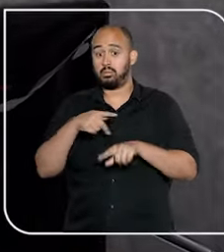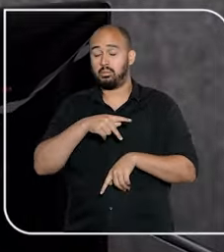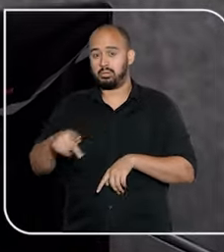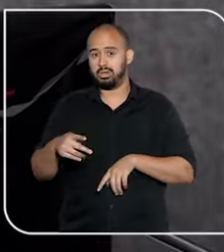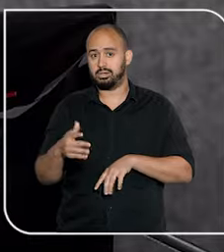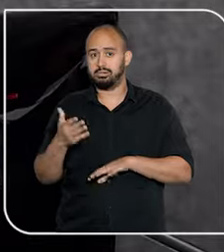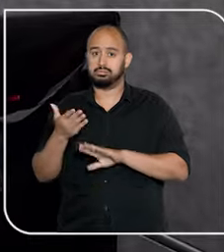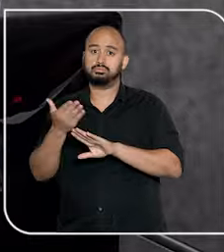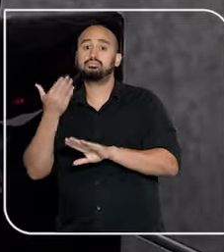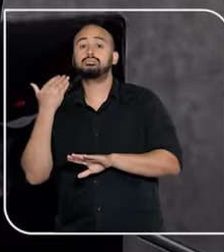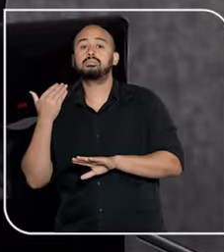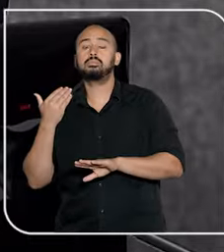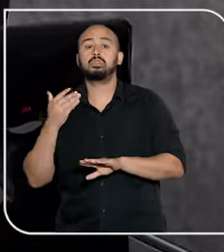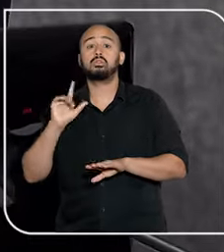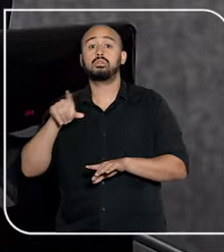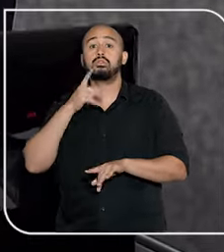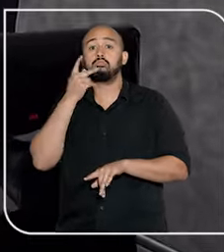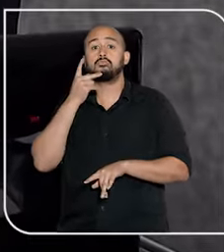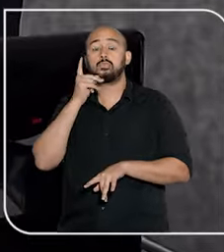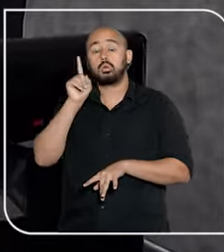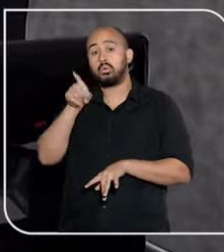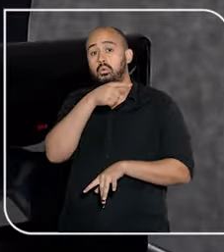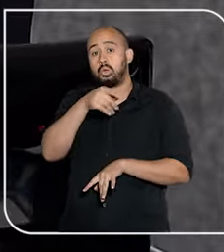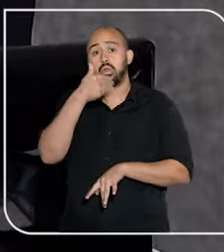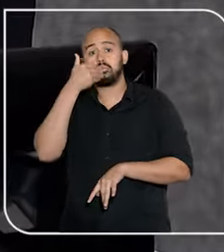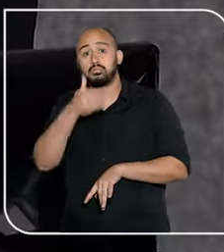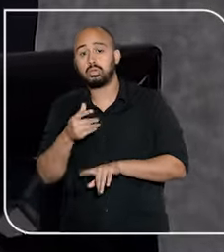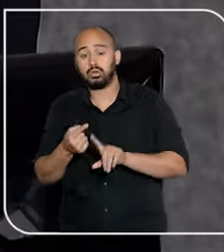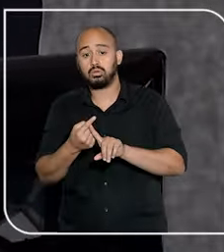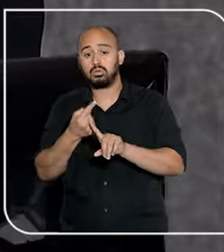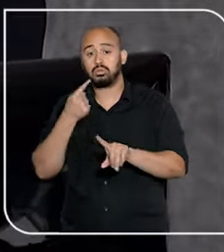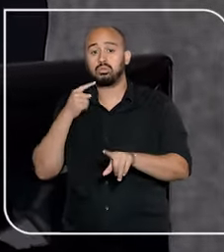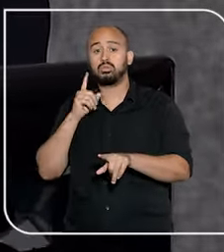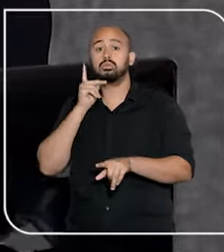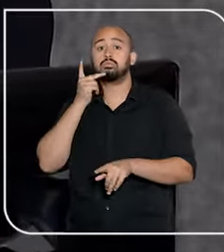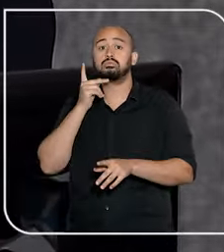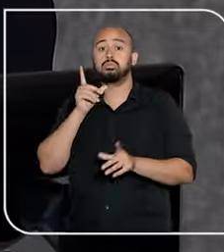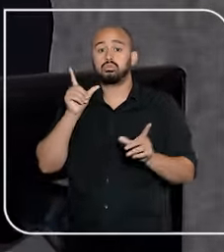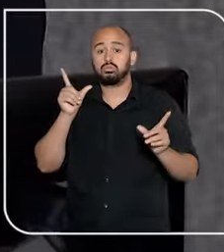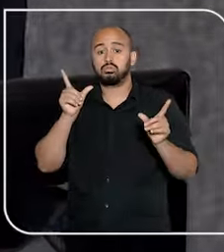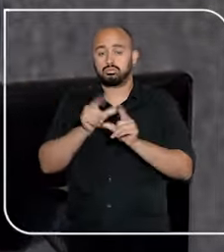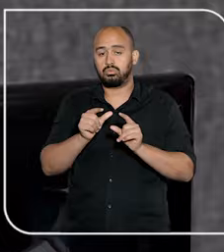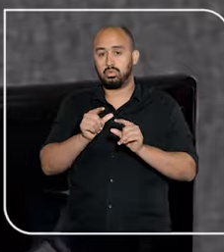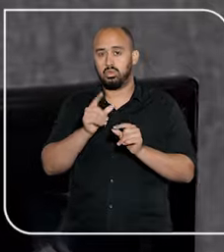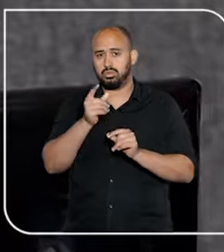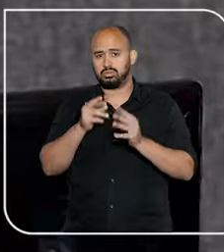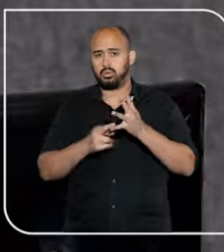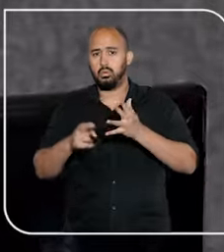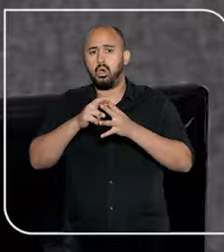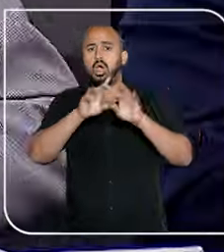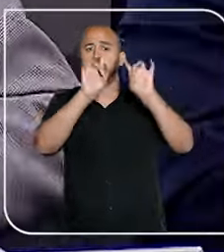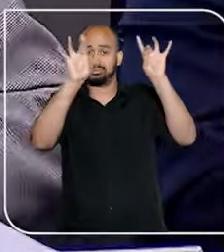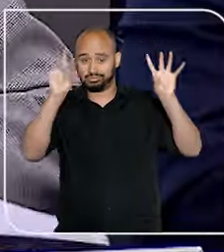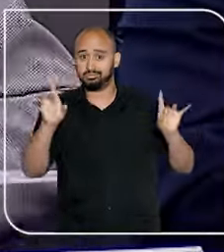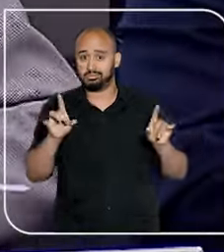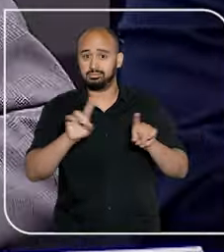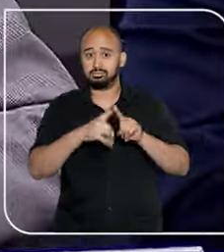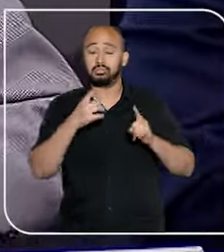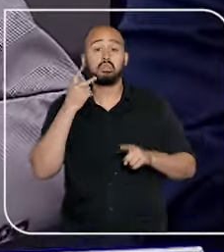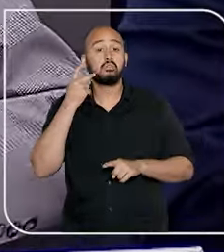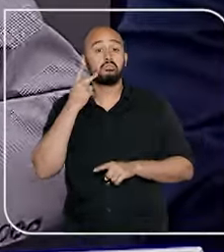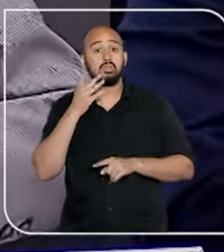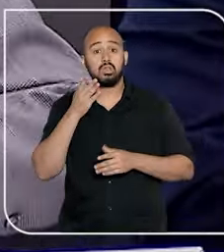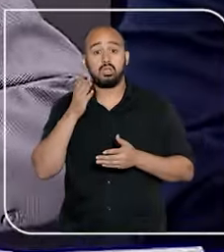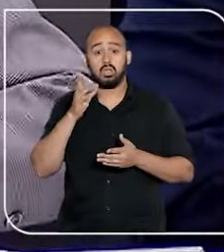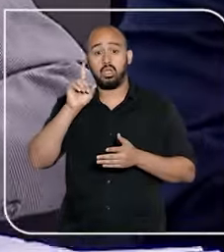vice-presidente do Tribunal, ministro Og Fernandes, que indeferiu o pedido de antecipação de tutela em recurso extraordinário para